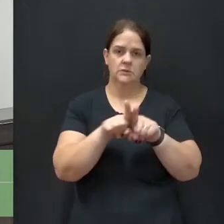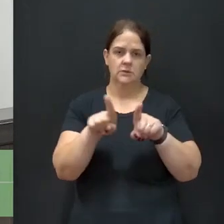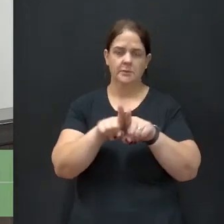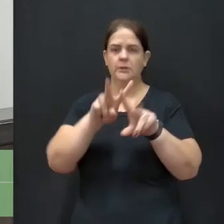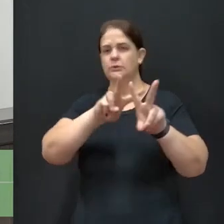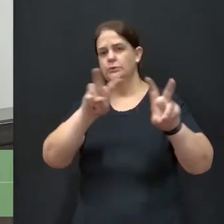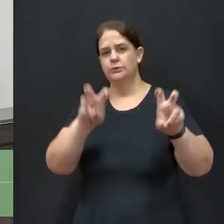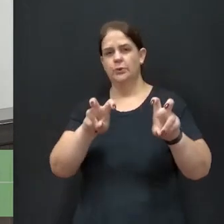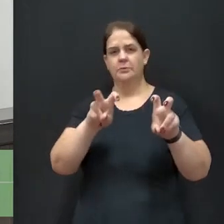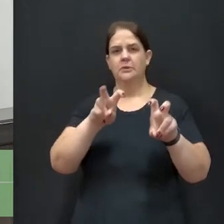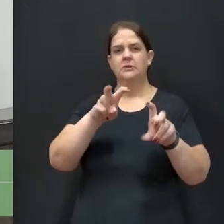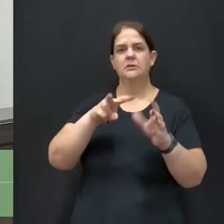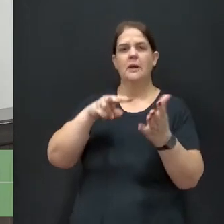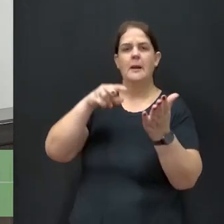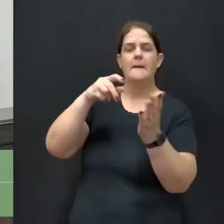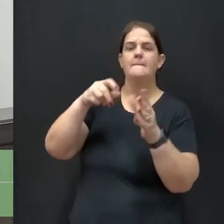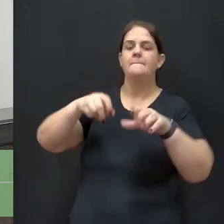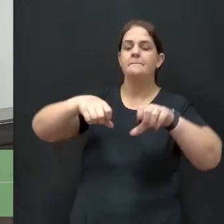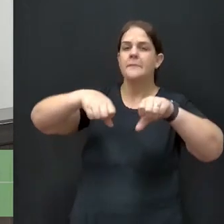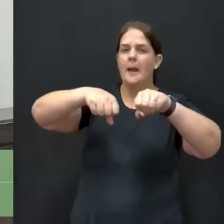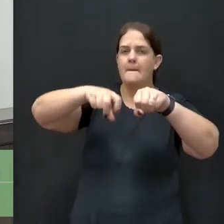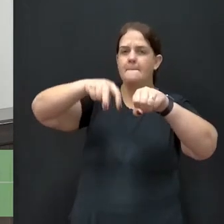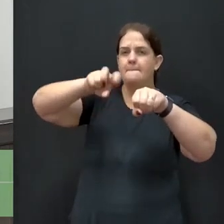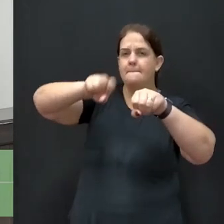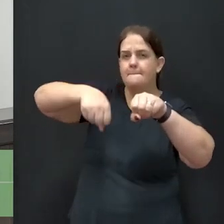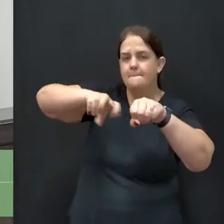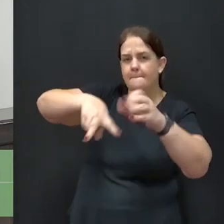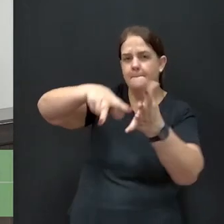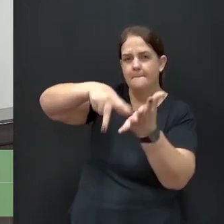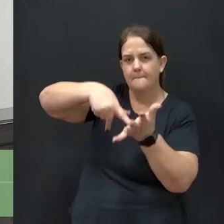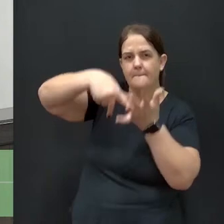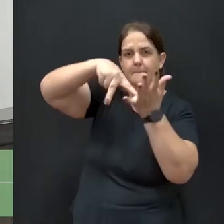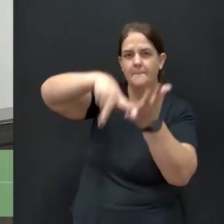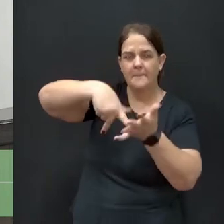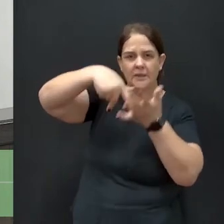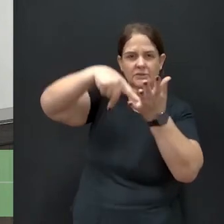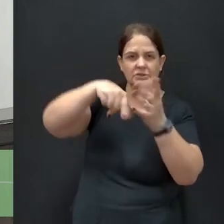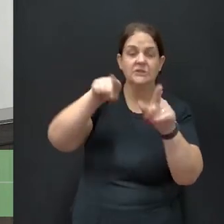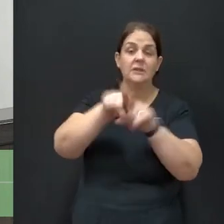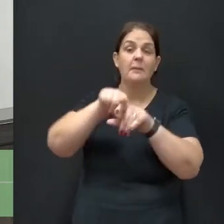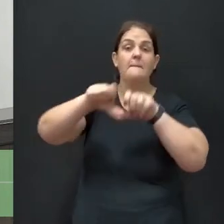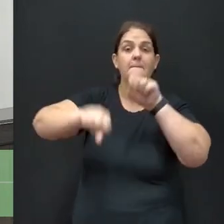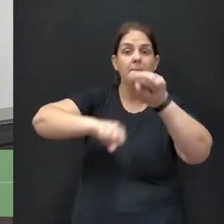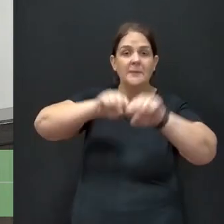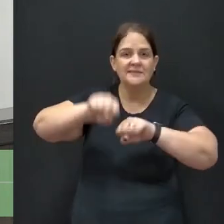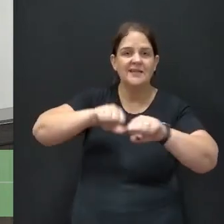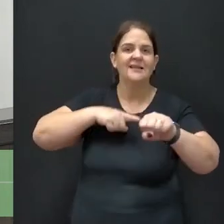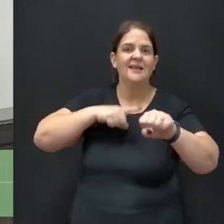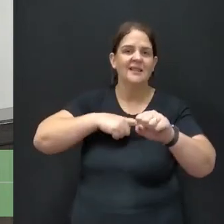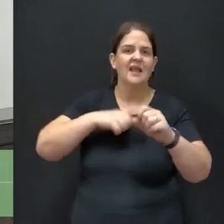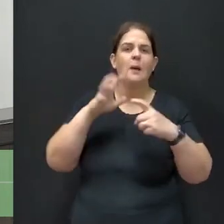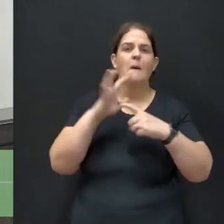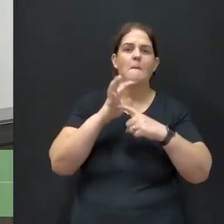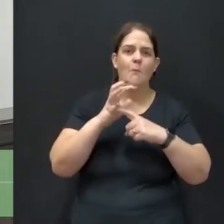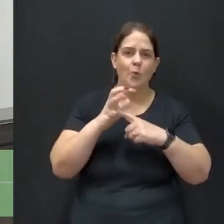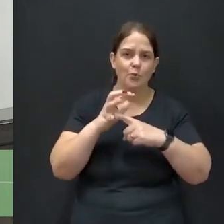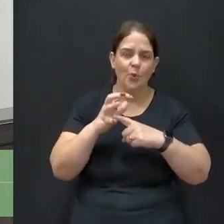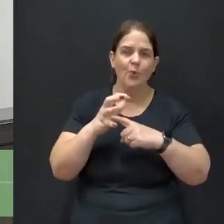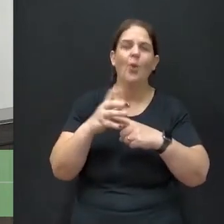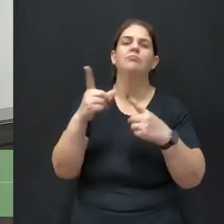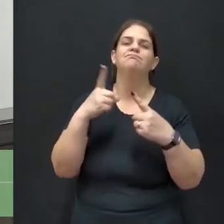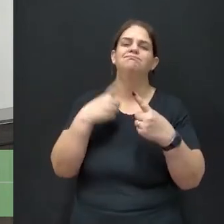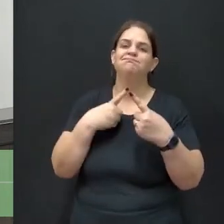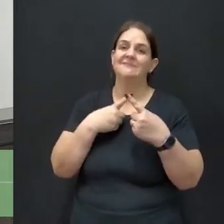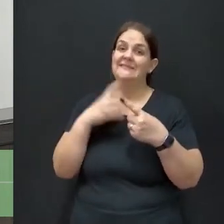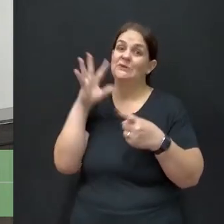questão dos patinetes motorizados e as bicicletas motorizadas no nosso município. A situação está ficando difícil, a gente